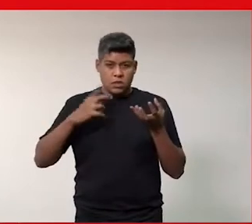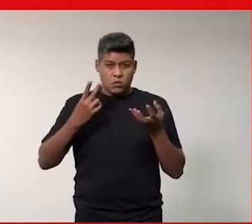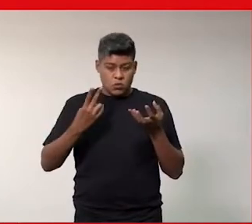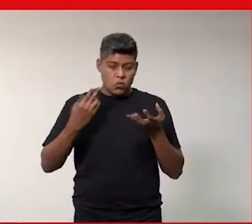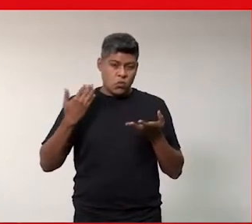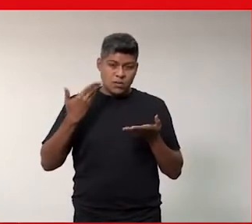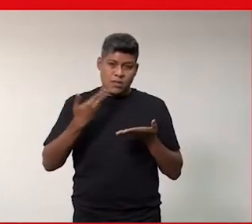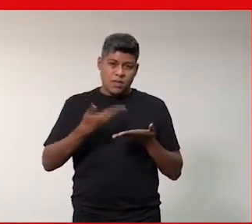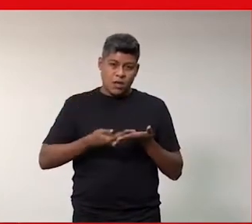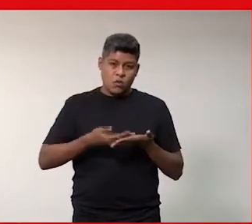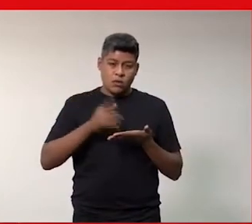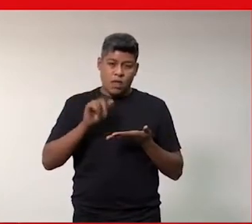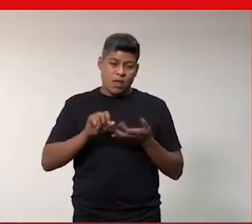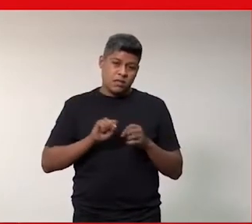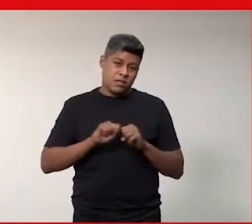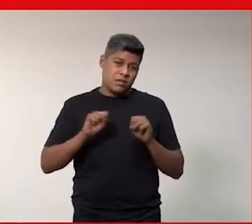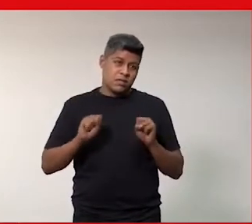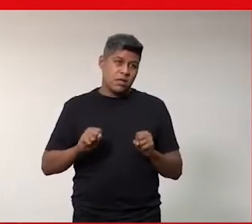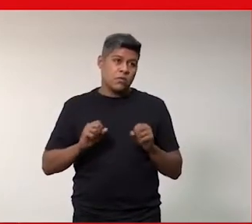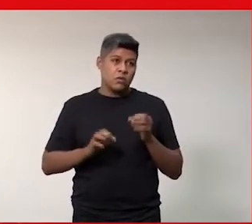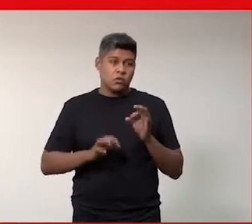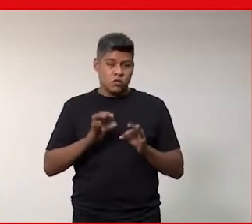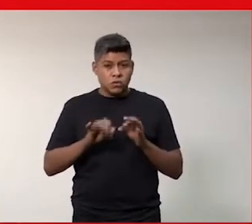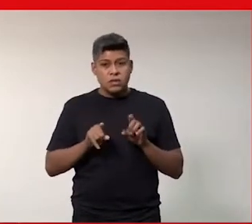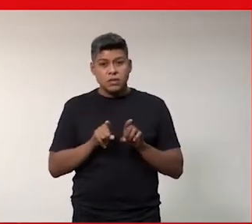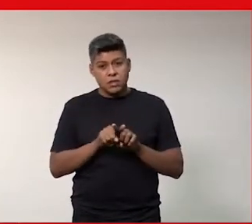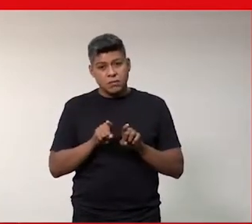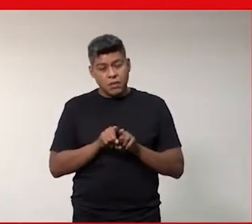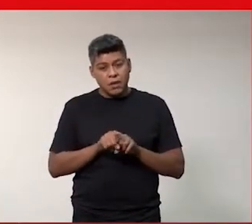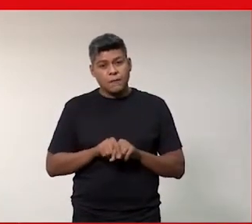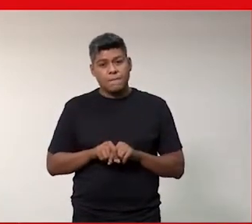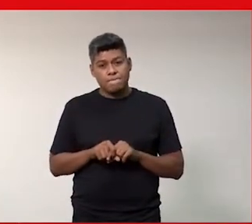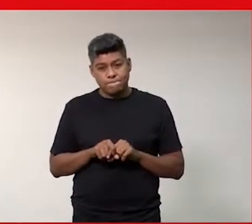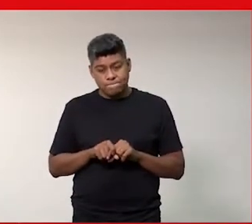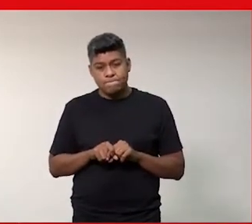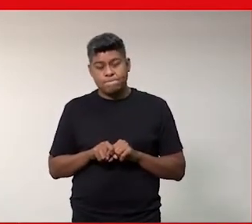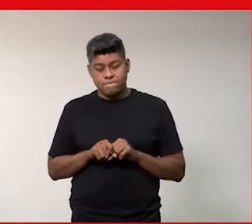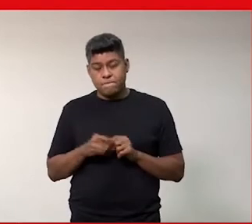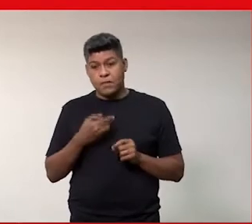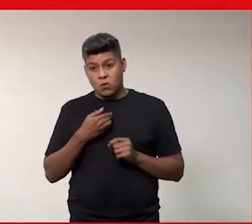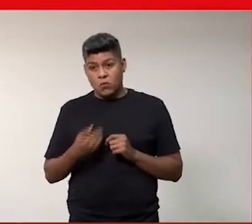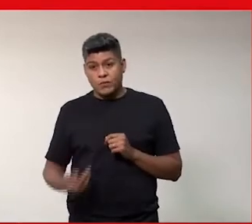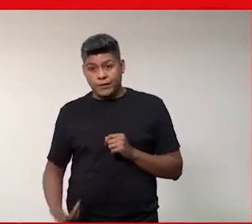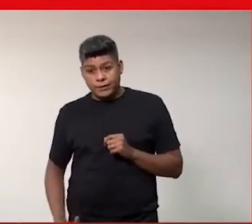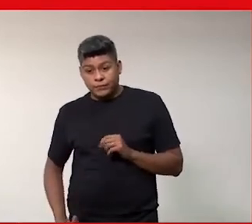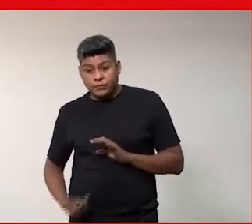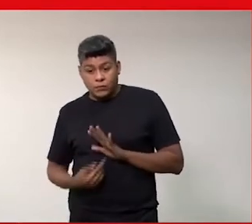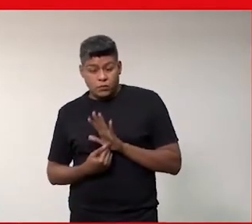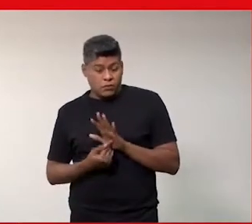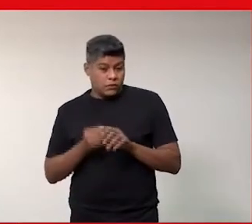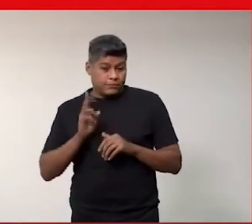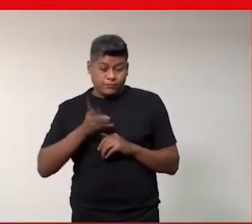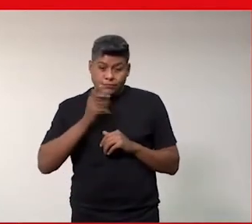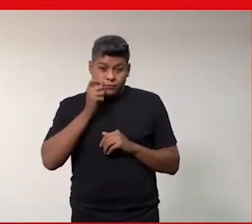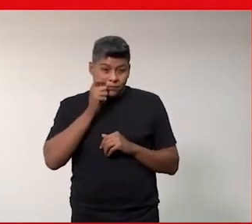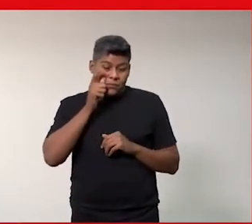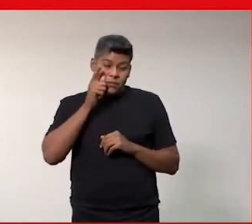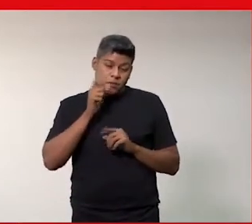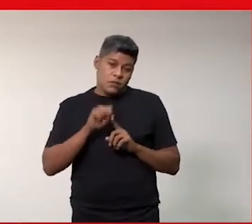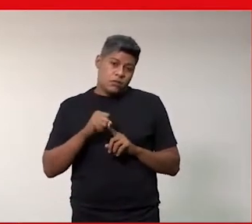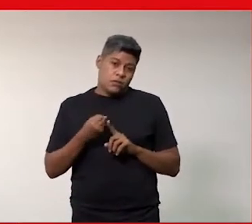hoje. Então, o sistema de justiça também, e o governo, ele reproduz essa mesma lógica social.